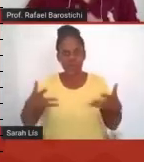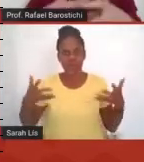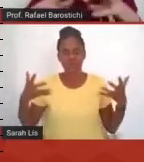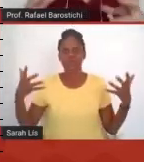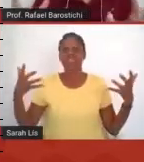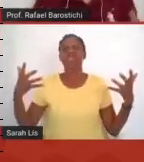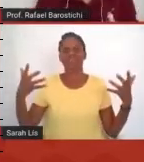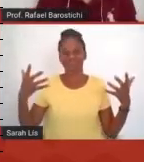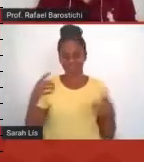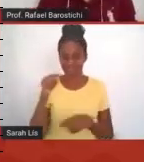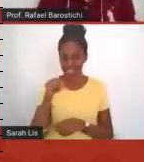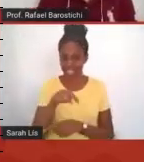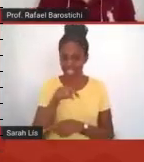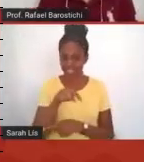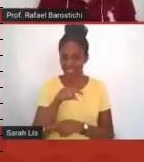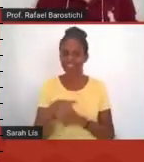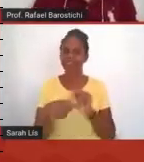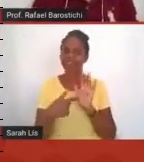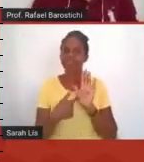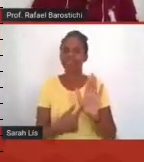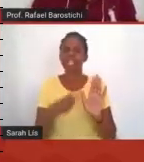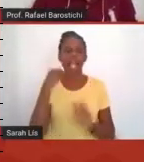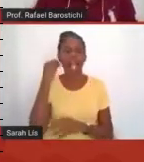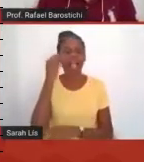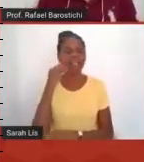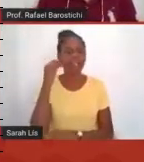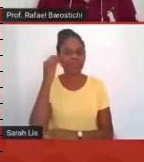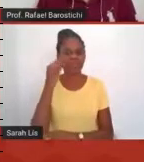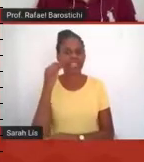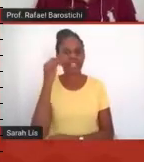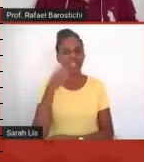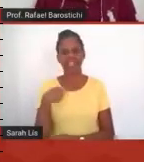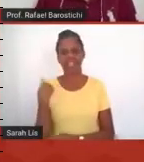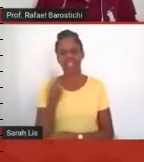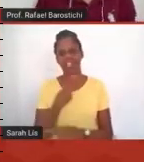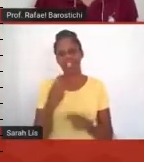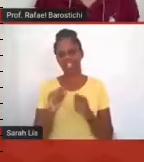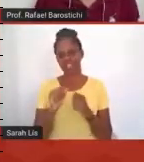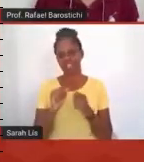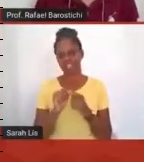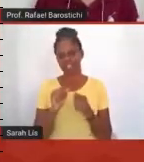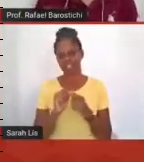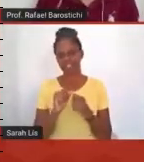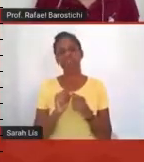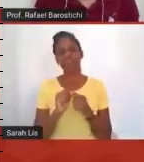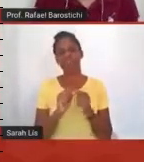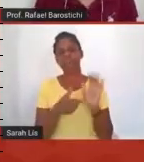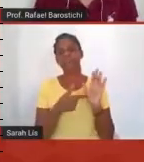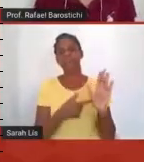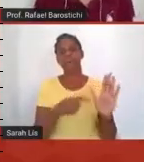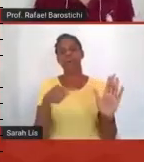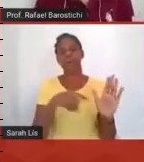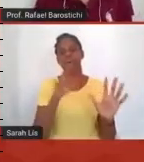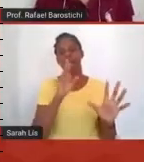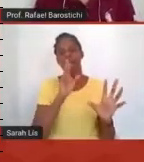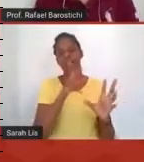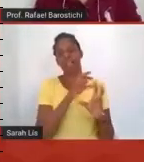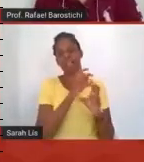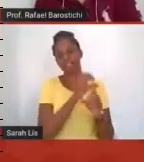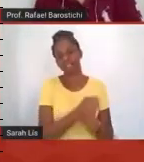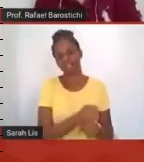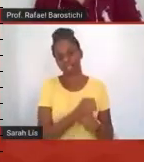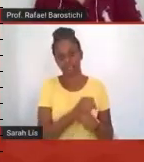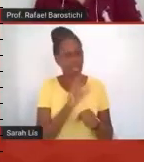essa, essa, essa experiência toda que a gente fez, ela se refletiu nos resultados, né, afinal de contas, que resultados